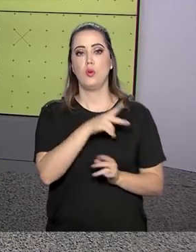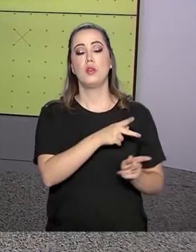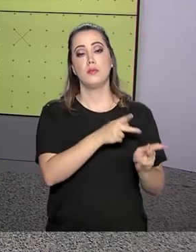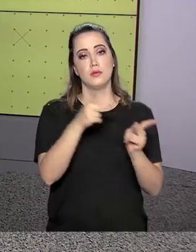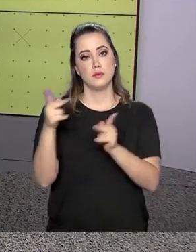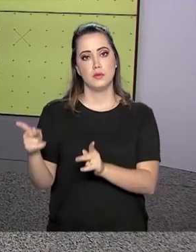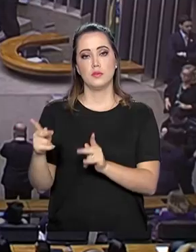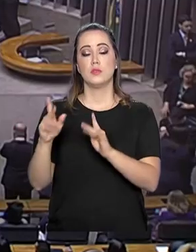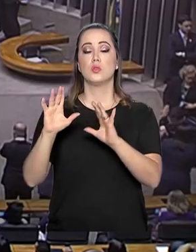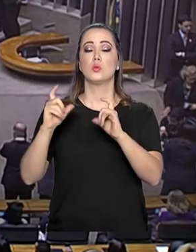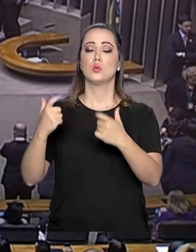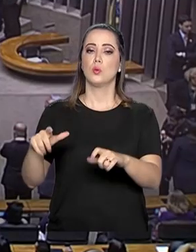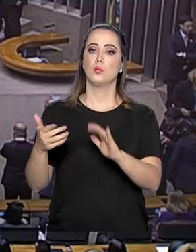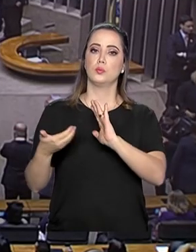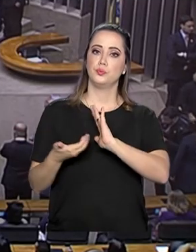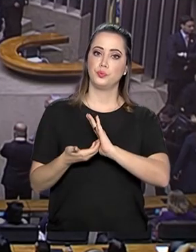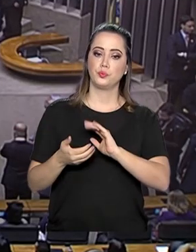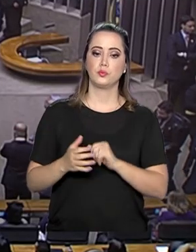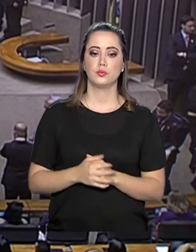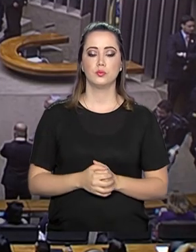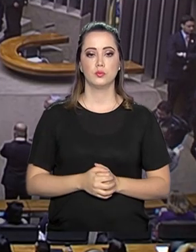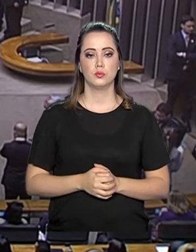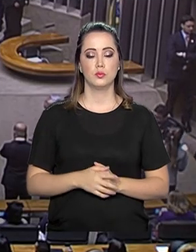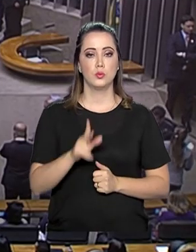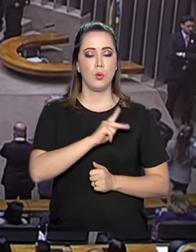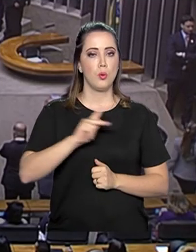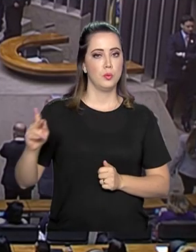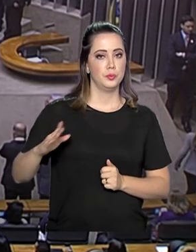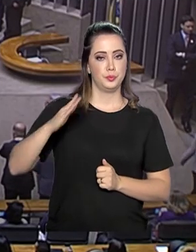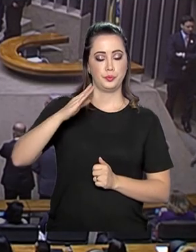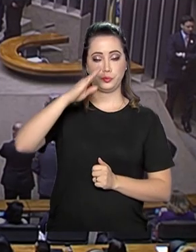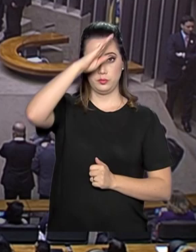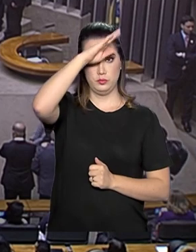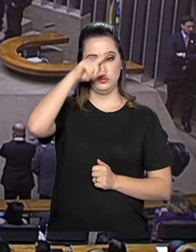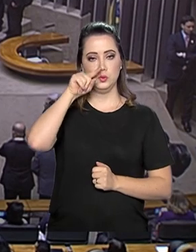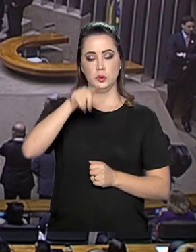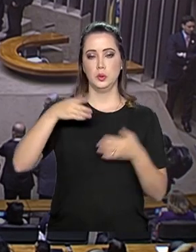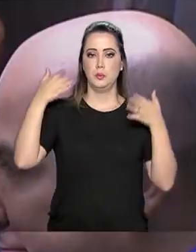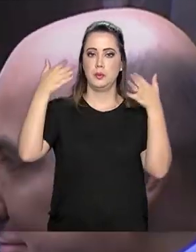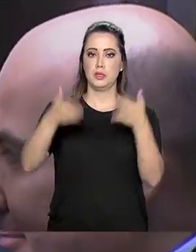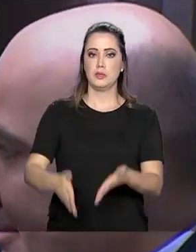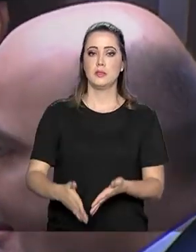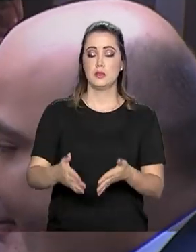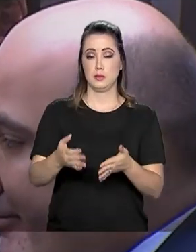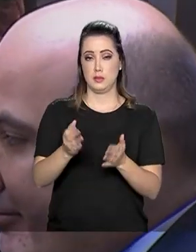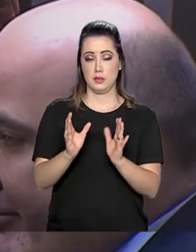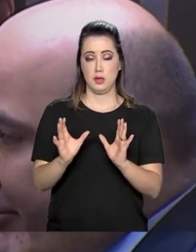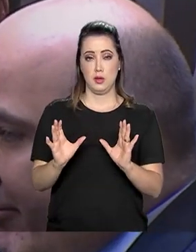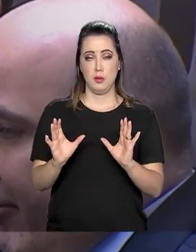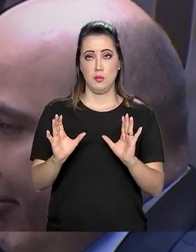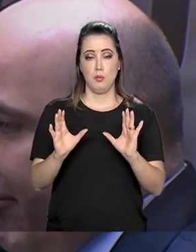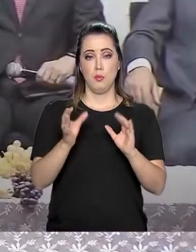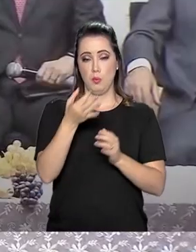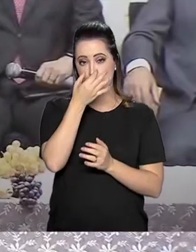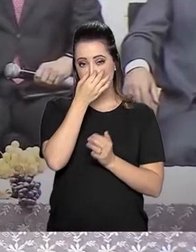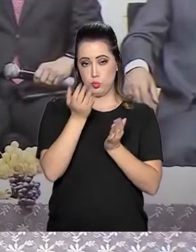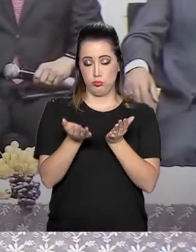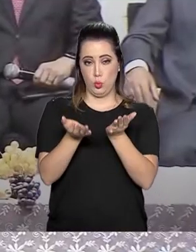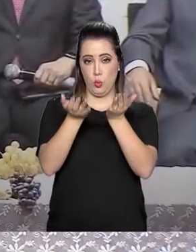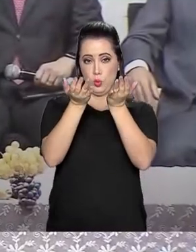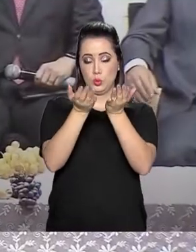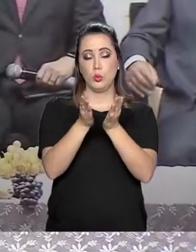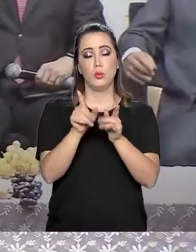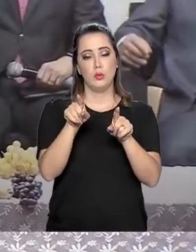Deputados. O presidente Jair Bolsonaro participou de um culto evangélico e da sessão solene em